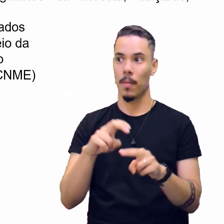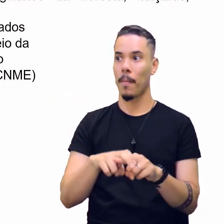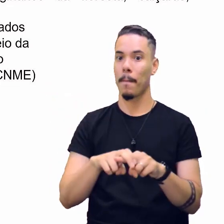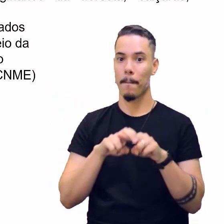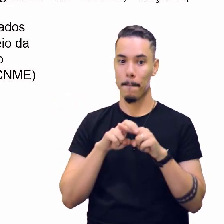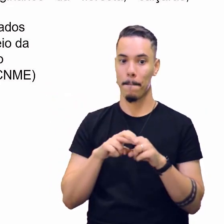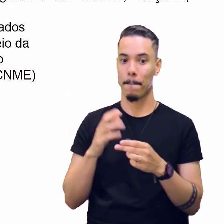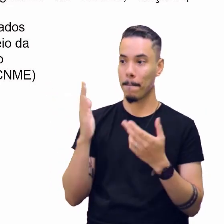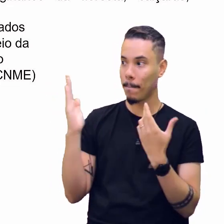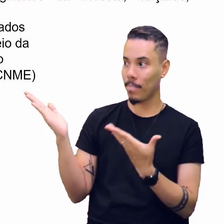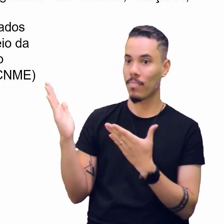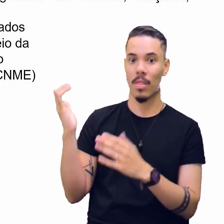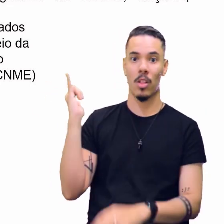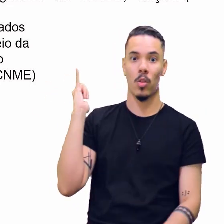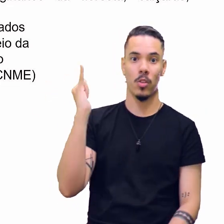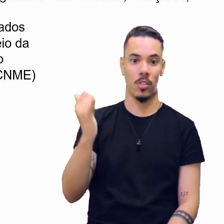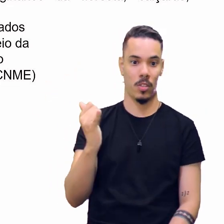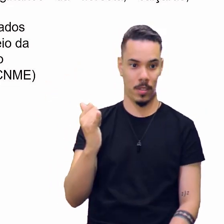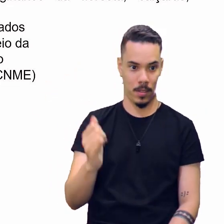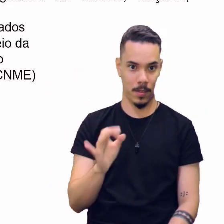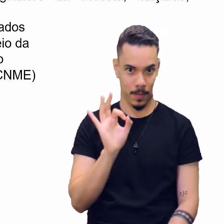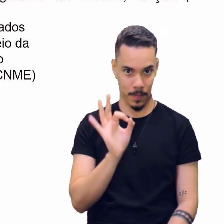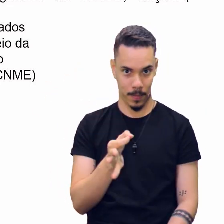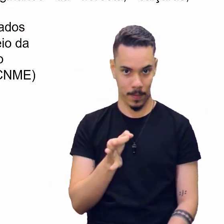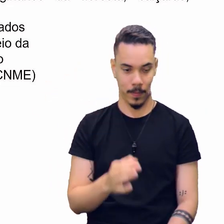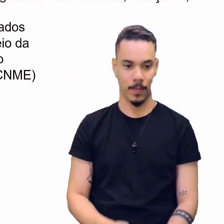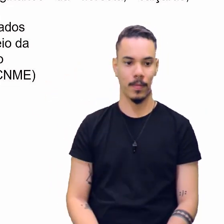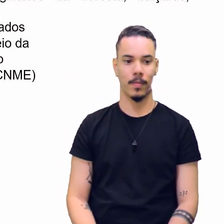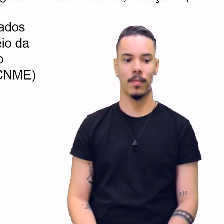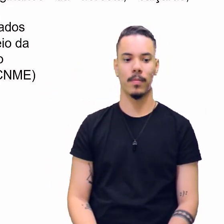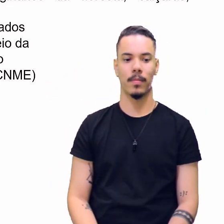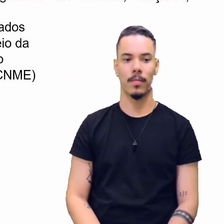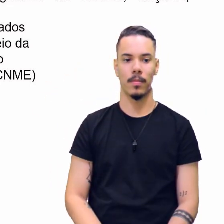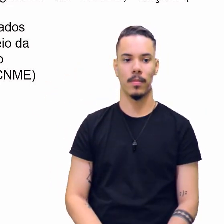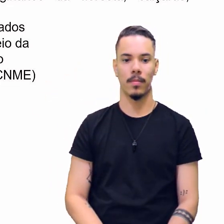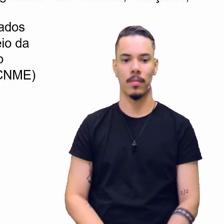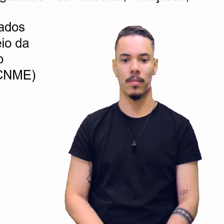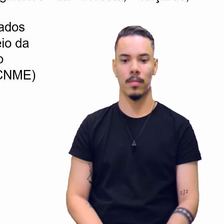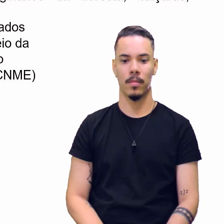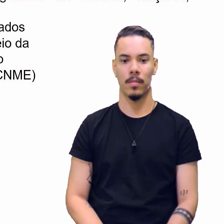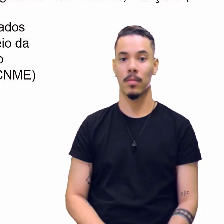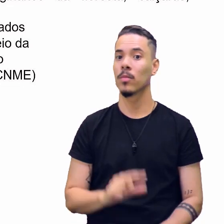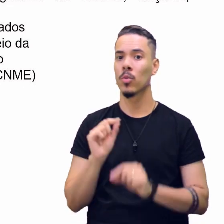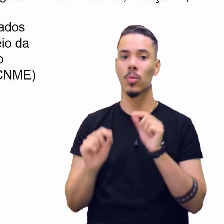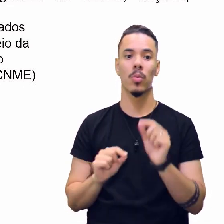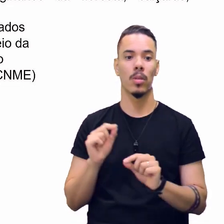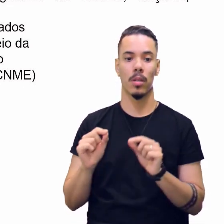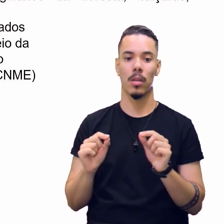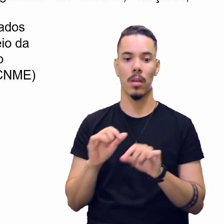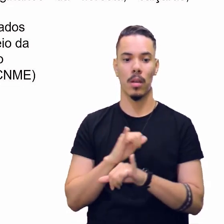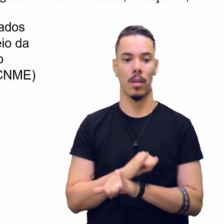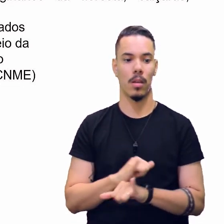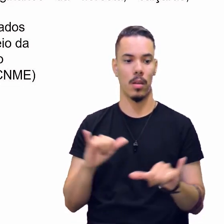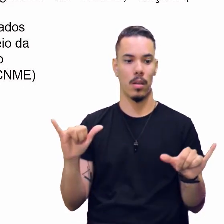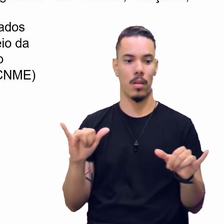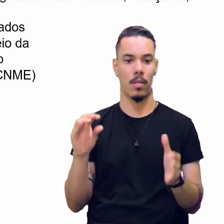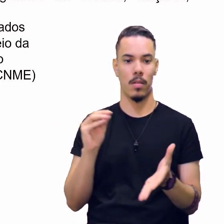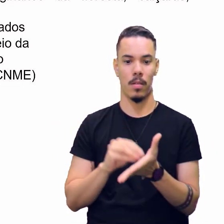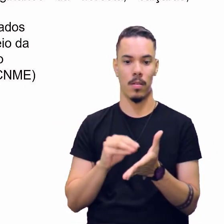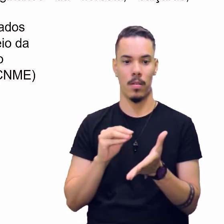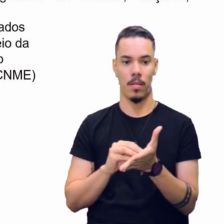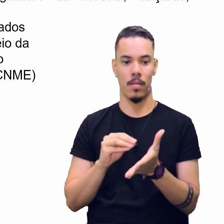temos a notícia, beleza? Para ficar sendo reportagem, o faltou, Amadinha? Faltou a